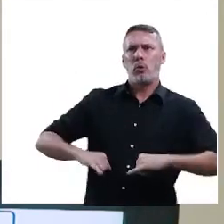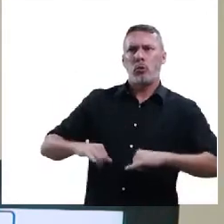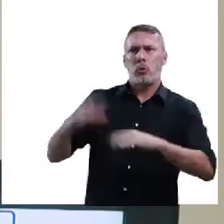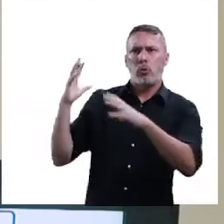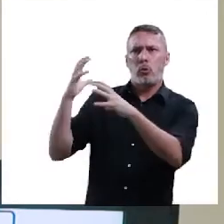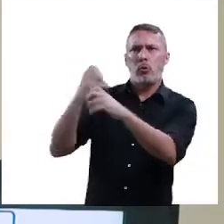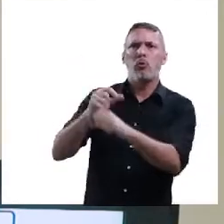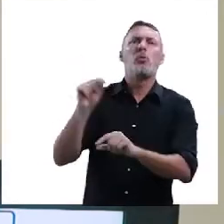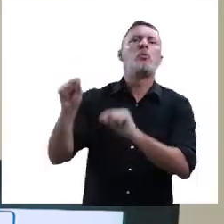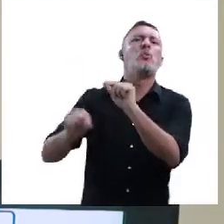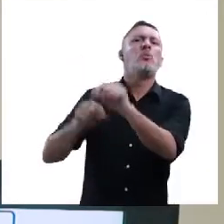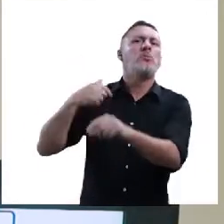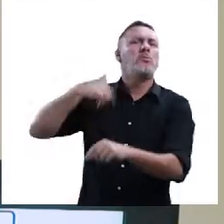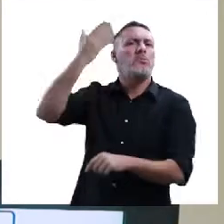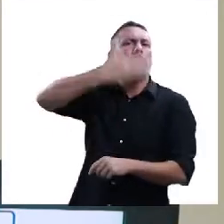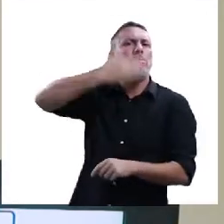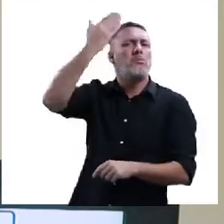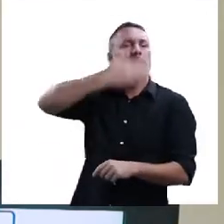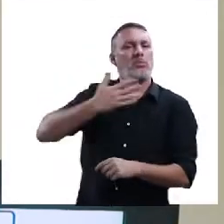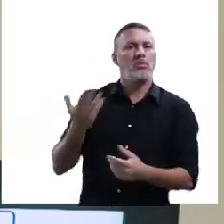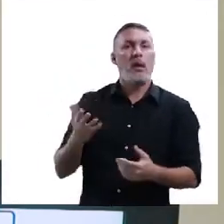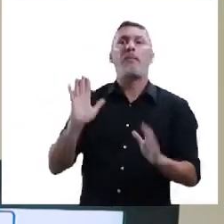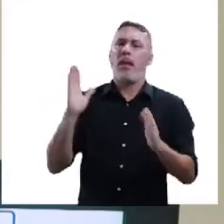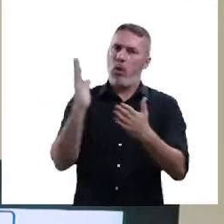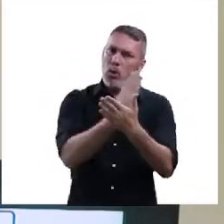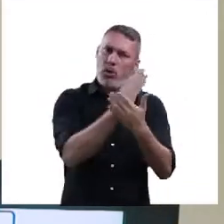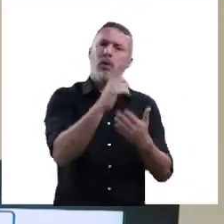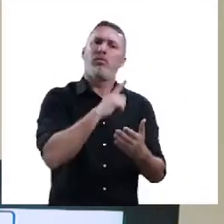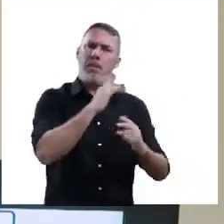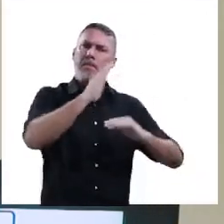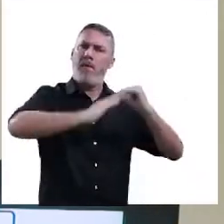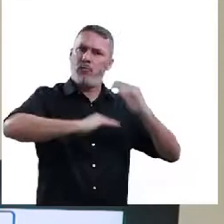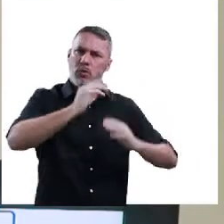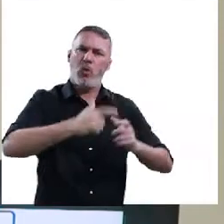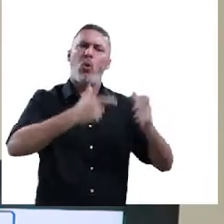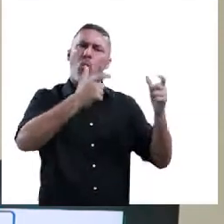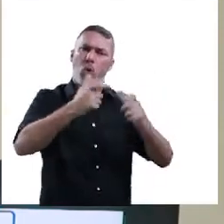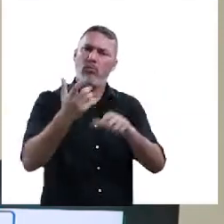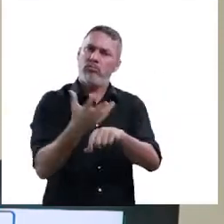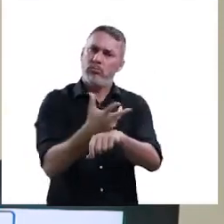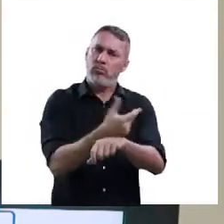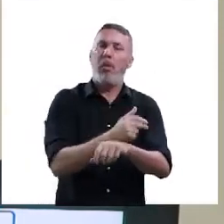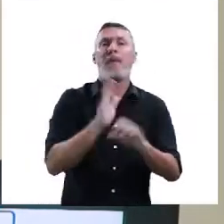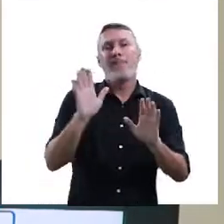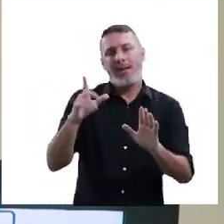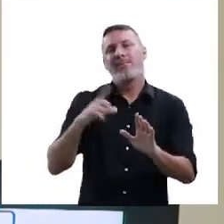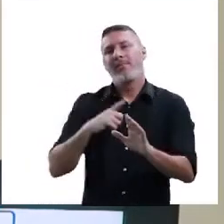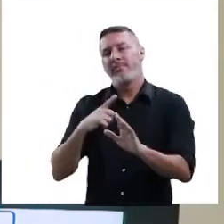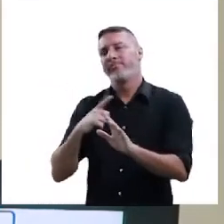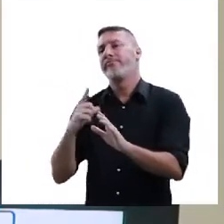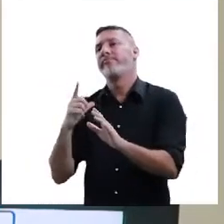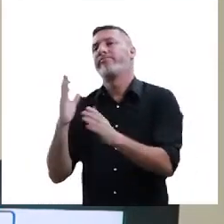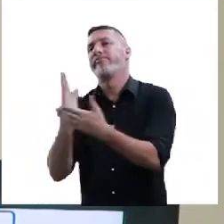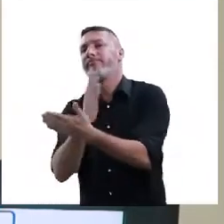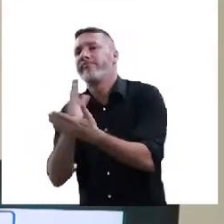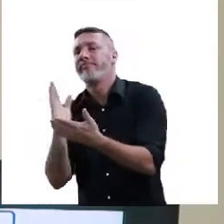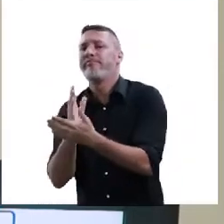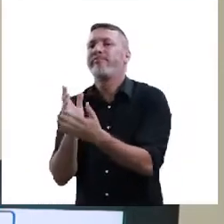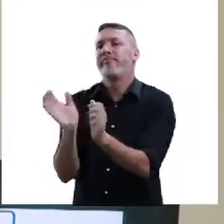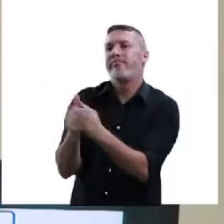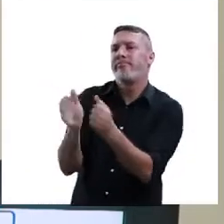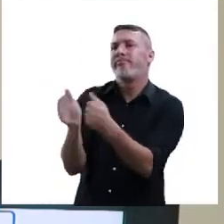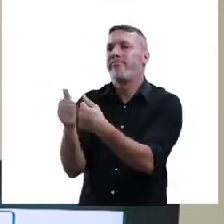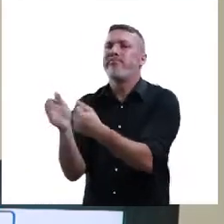forma, o processo que teve. Obviamente, nós temos lugares que são preparados, nós temos profissionais para isso, mas como também nós temos